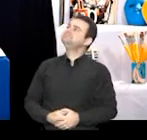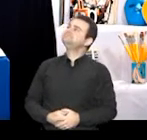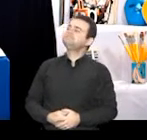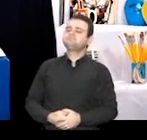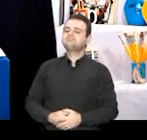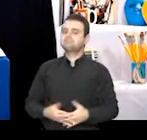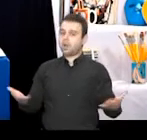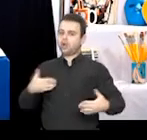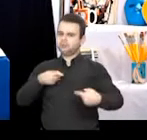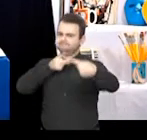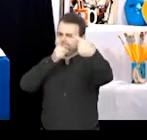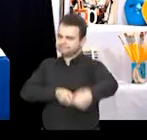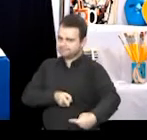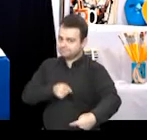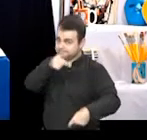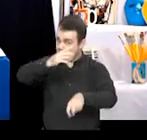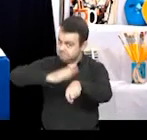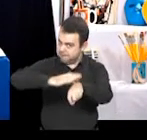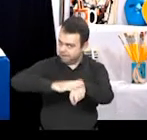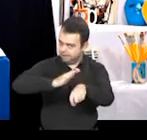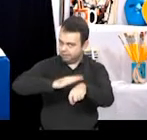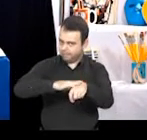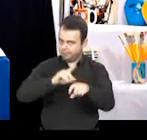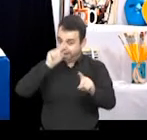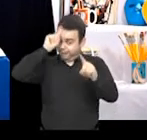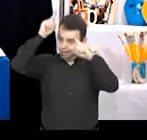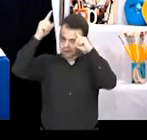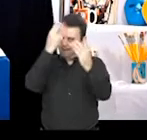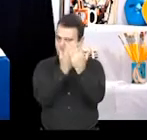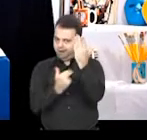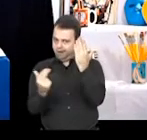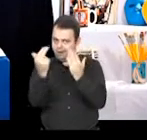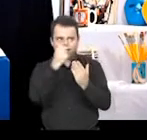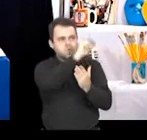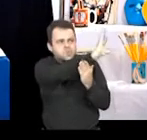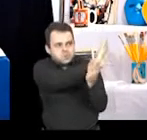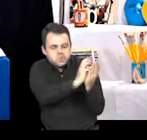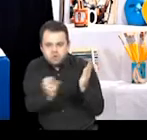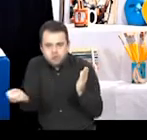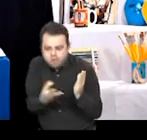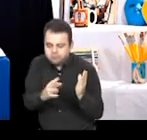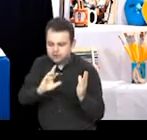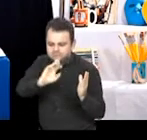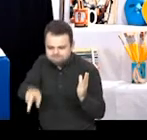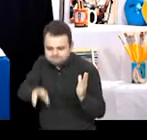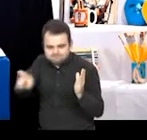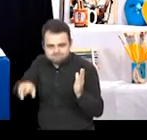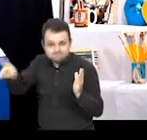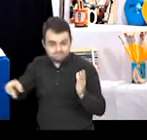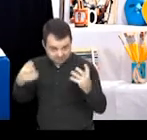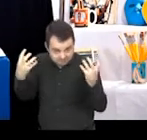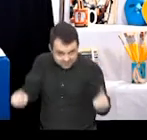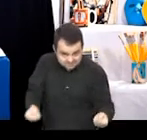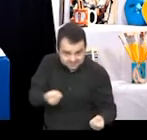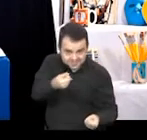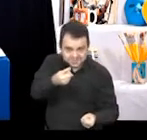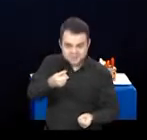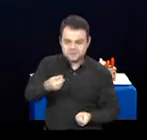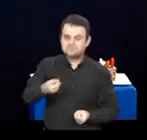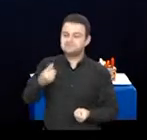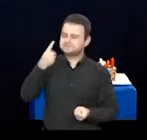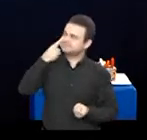Agora eu vou desafiá-los a produzir as suas próprias releituras. Vamos criar releitura de obra de arte?